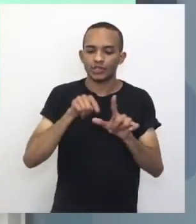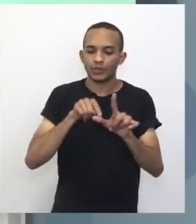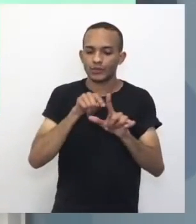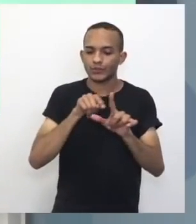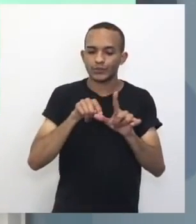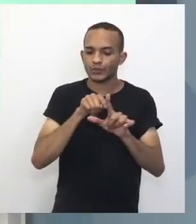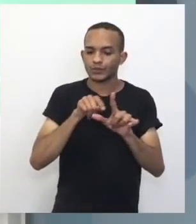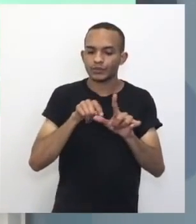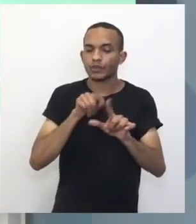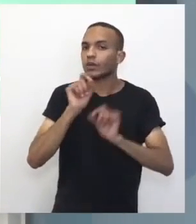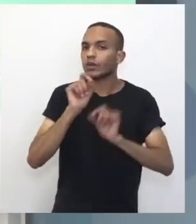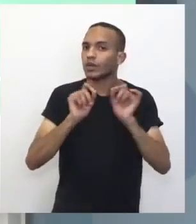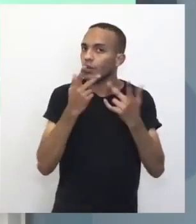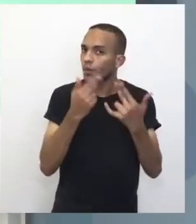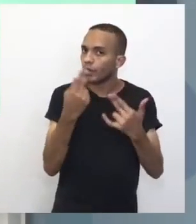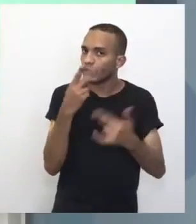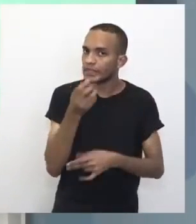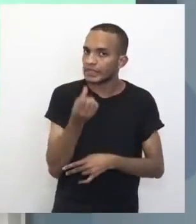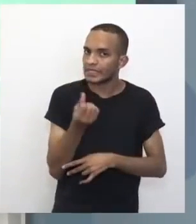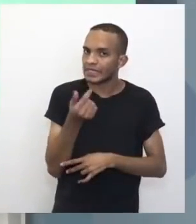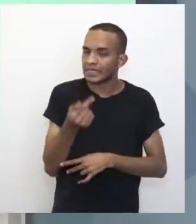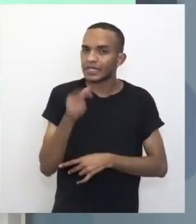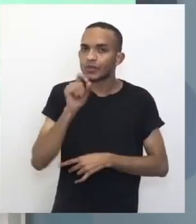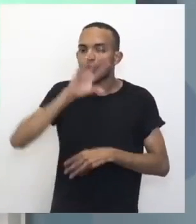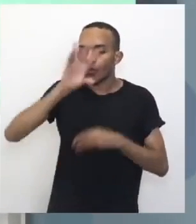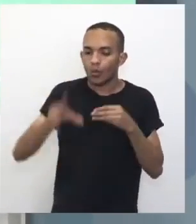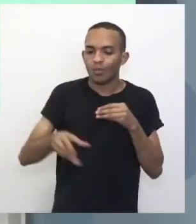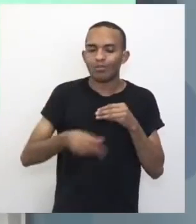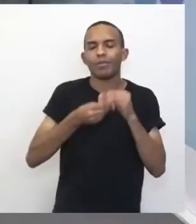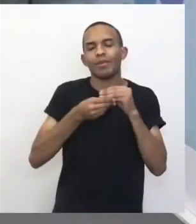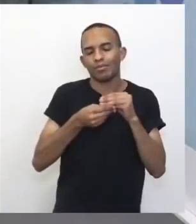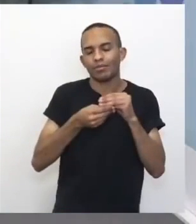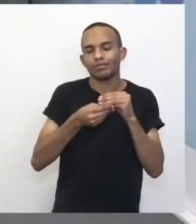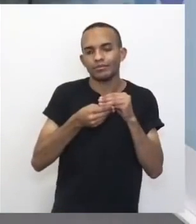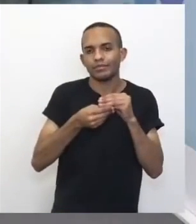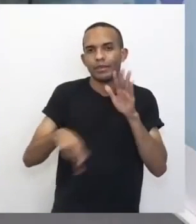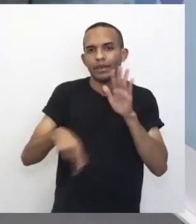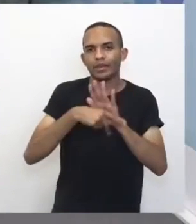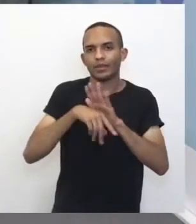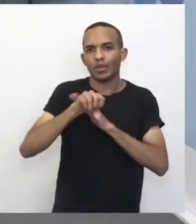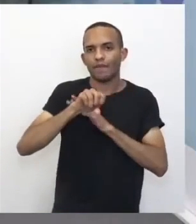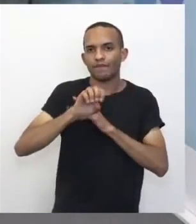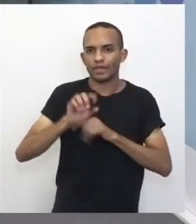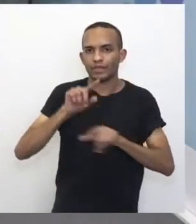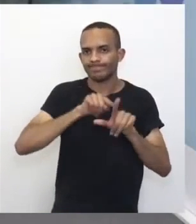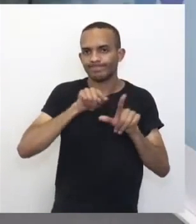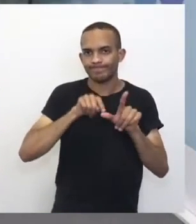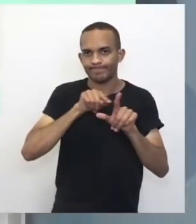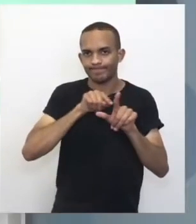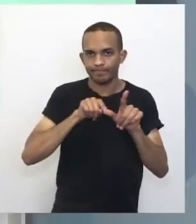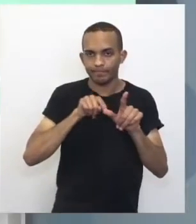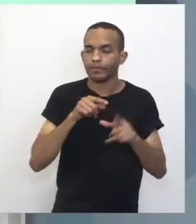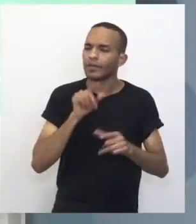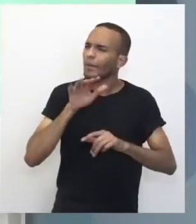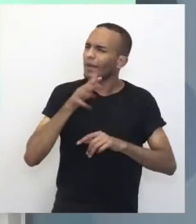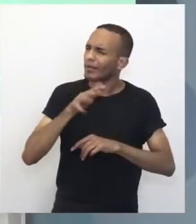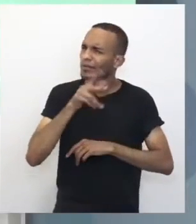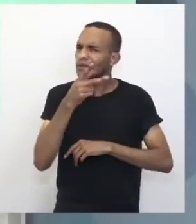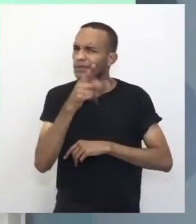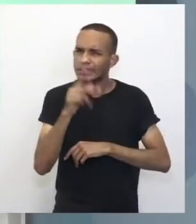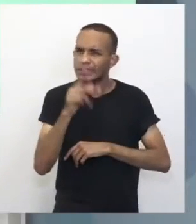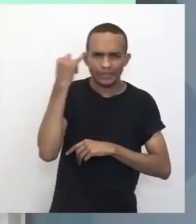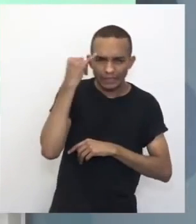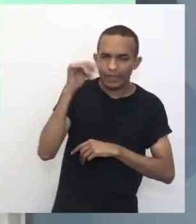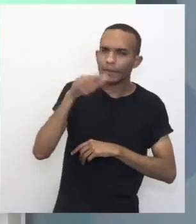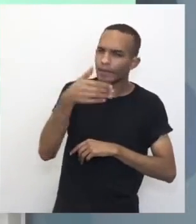É como esse 67 fosse um complemento do 90. Sim. Entendeu? Então, é mais ou menos essa a ideia.